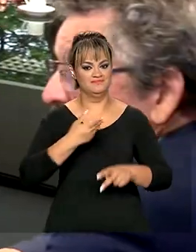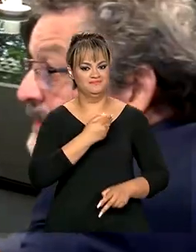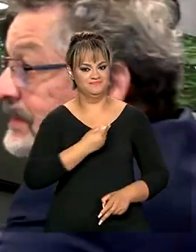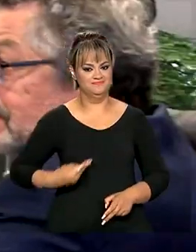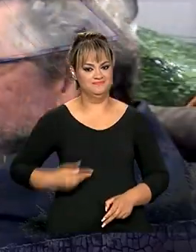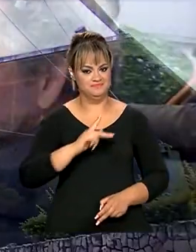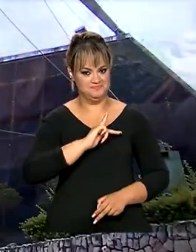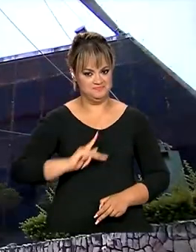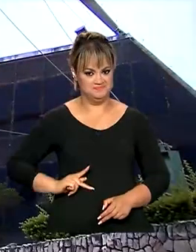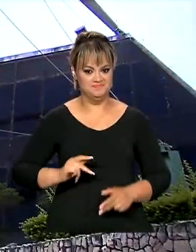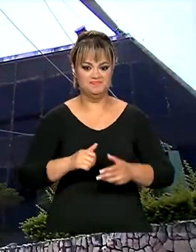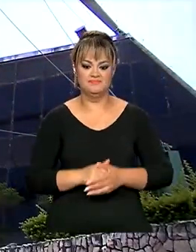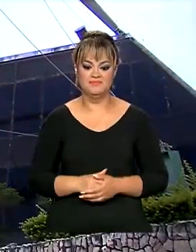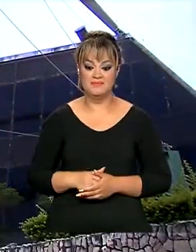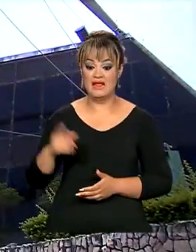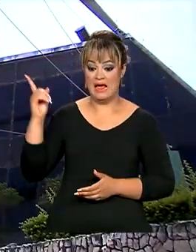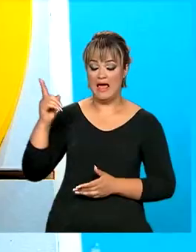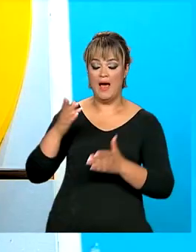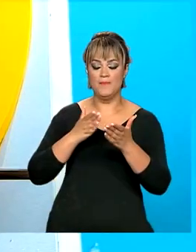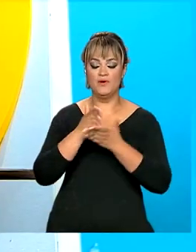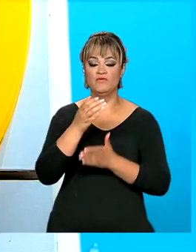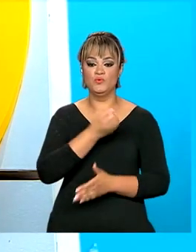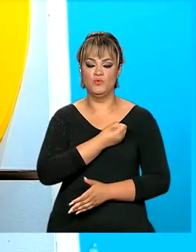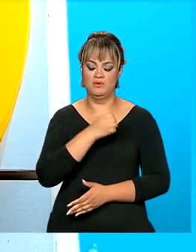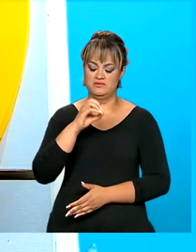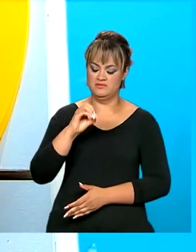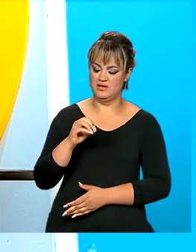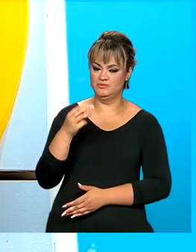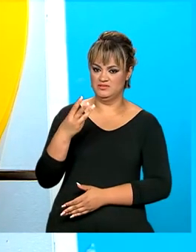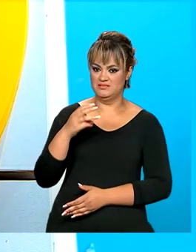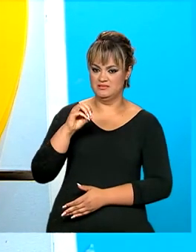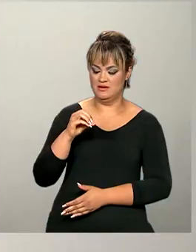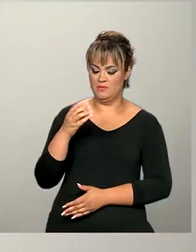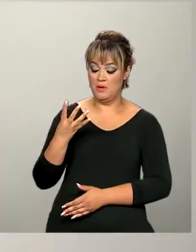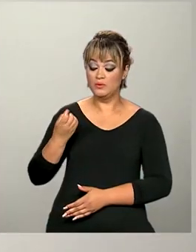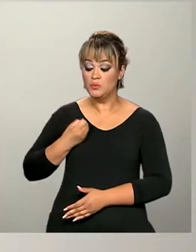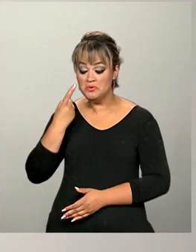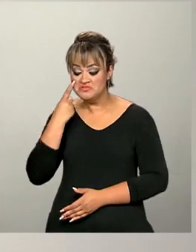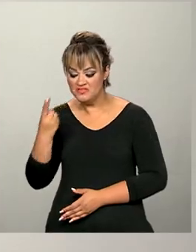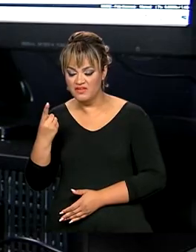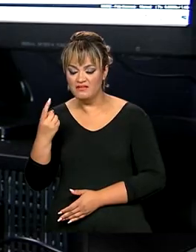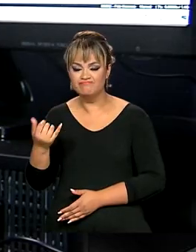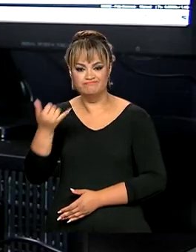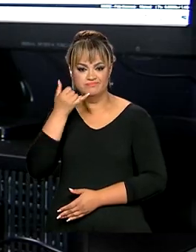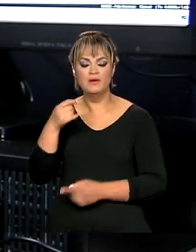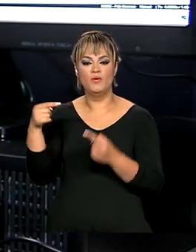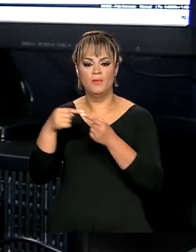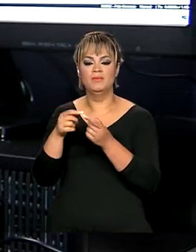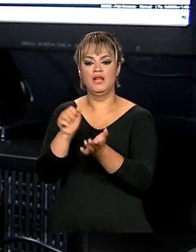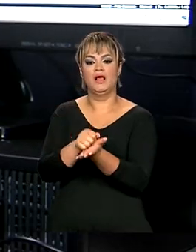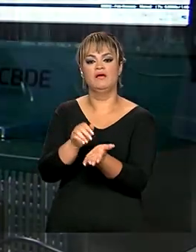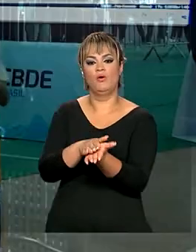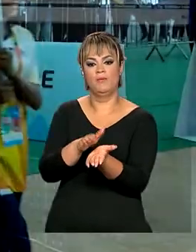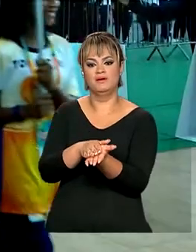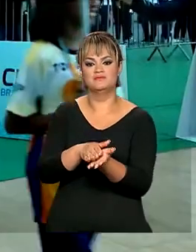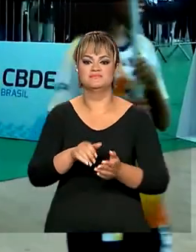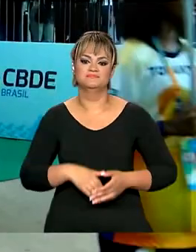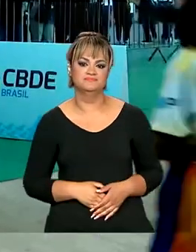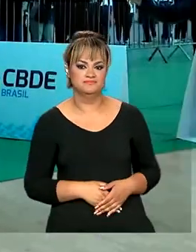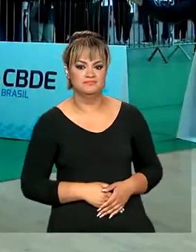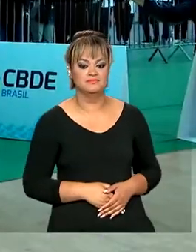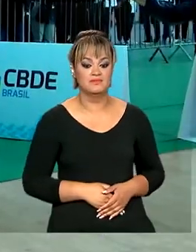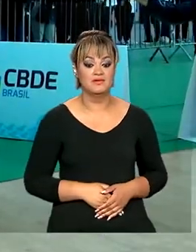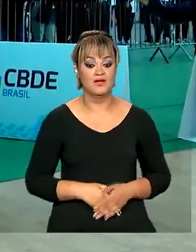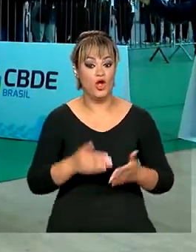governo. Anatel aprova código 0304 para identificação de chamadas de cobrança. Foi